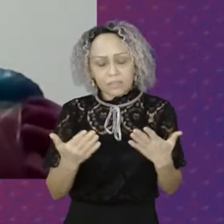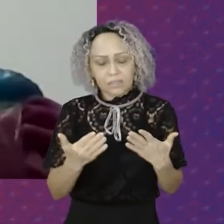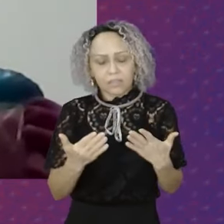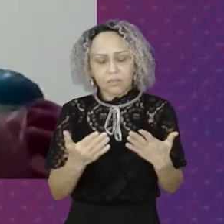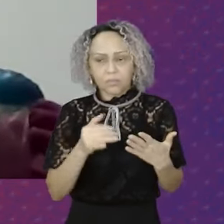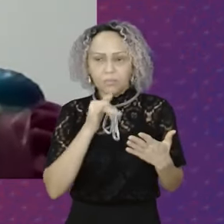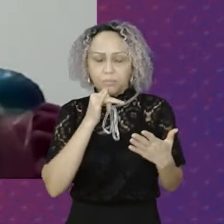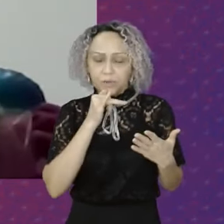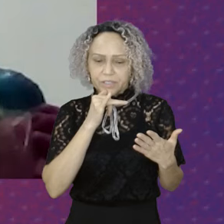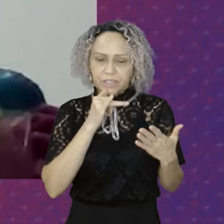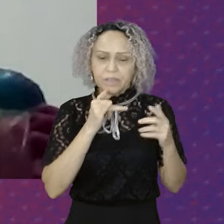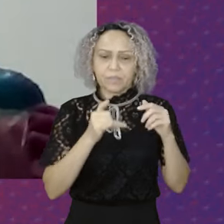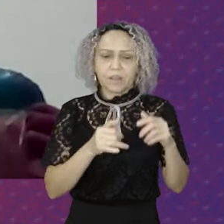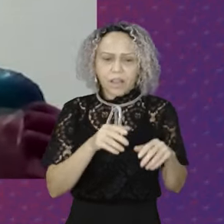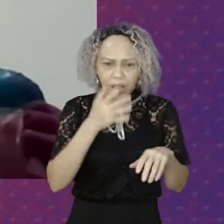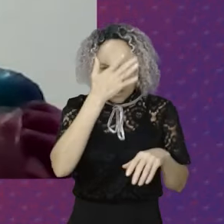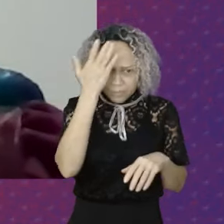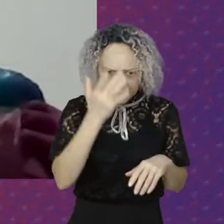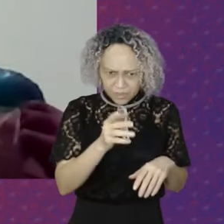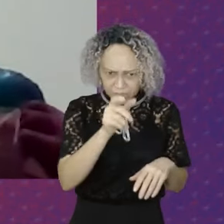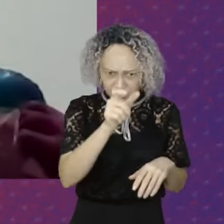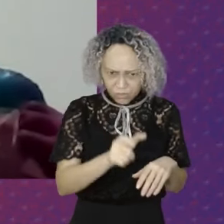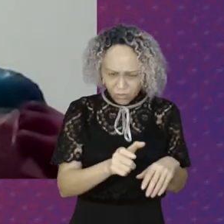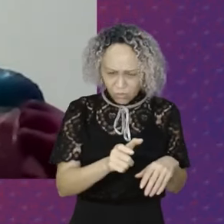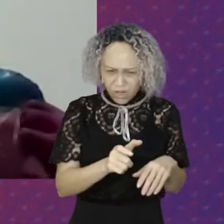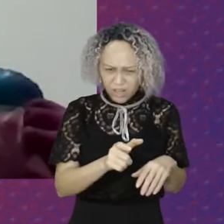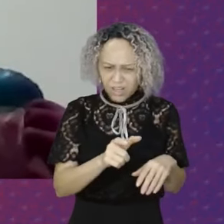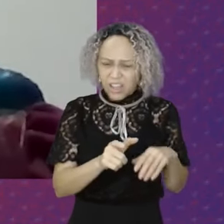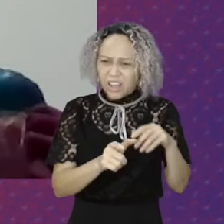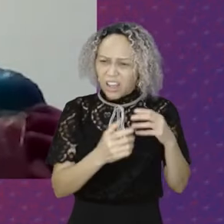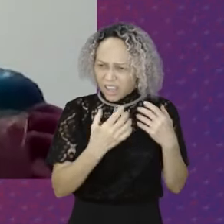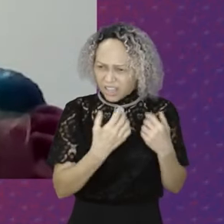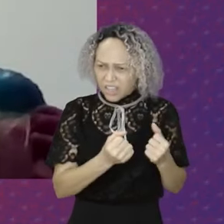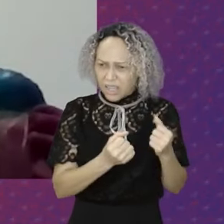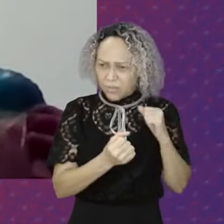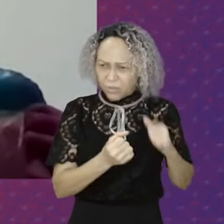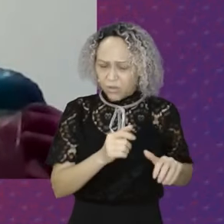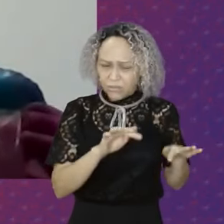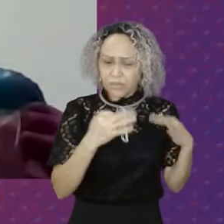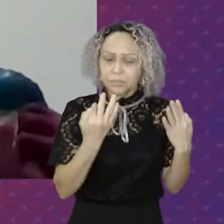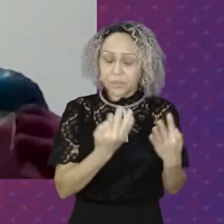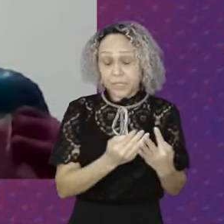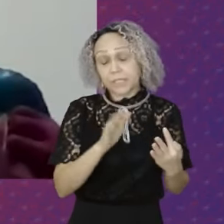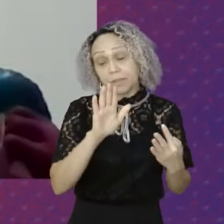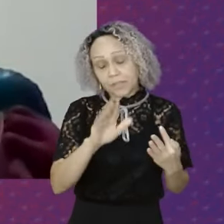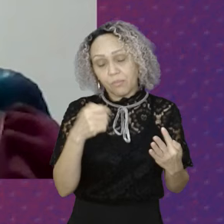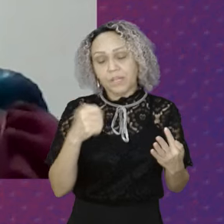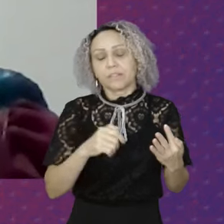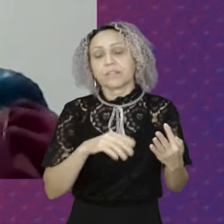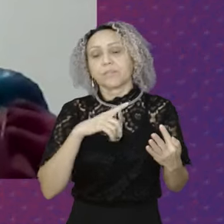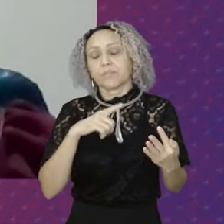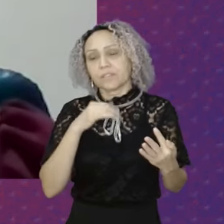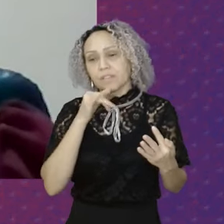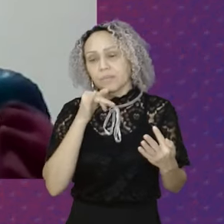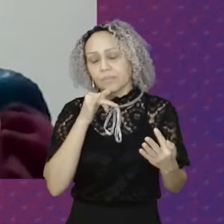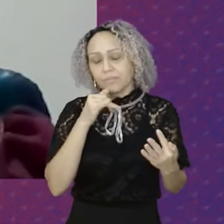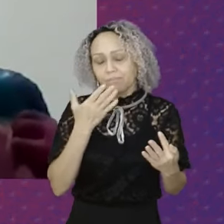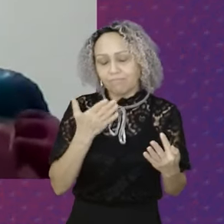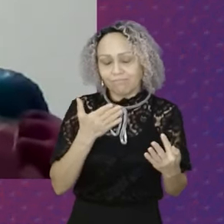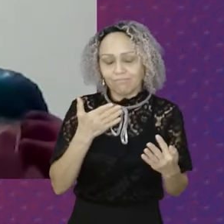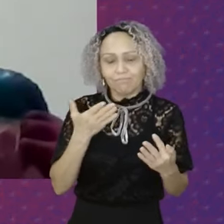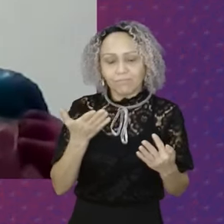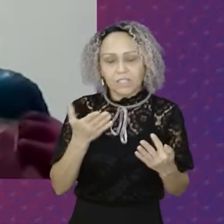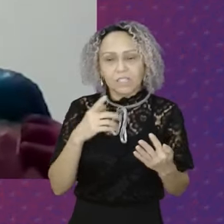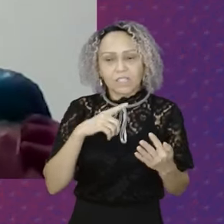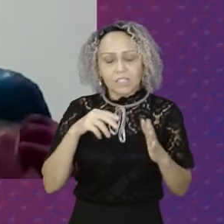serviços De saúde E de educação Então Isso Proporcionou Também Uma articulação Do